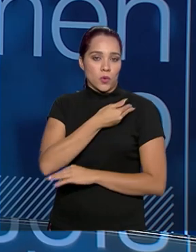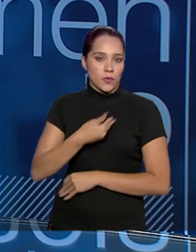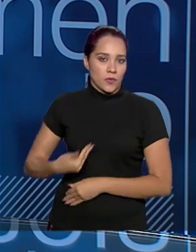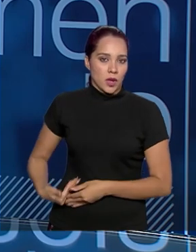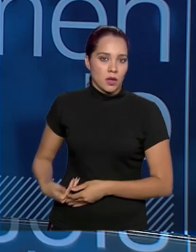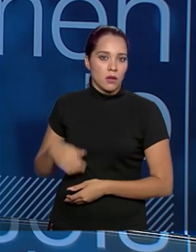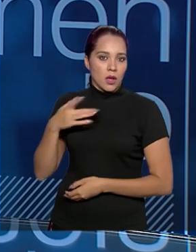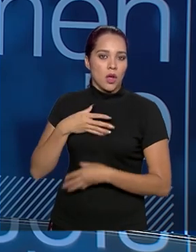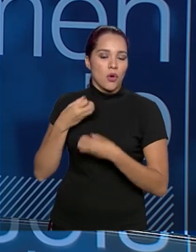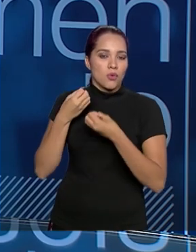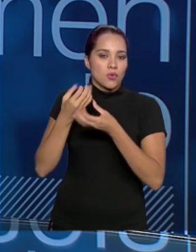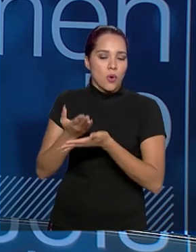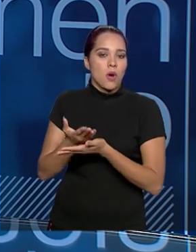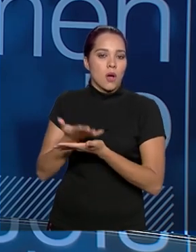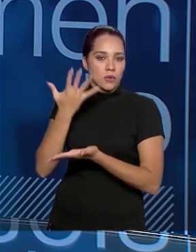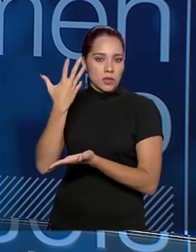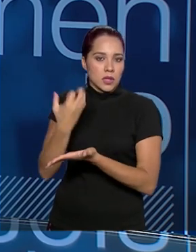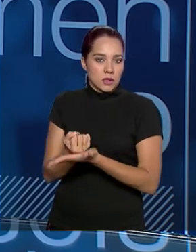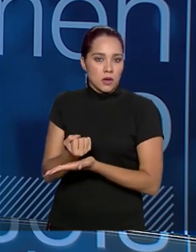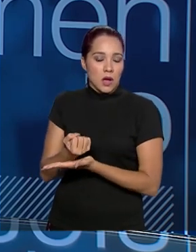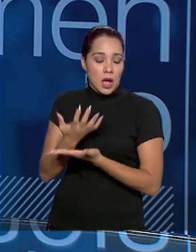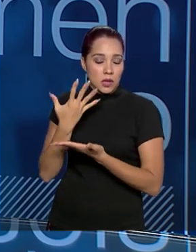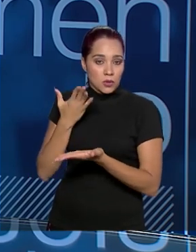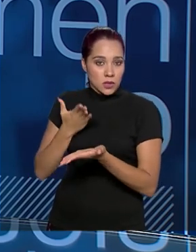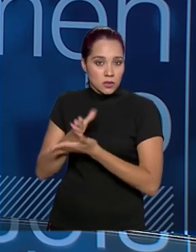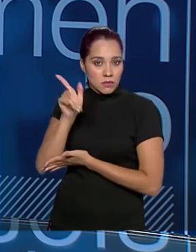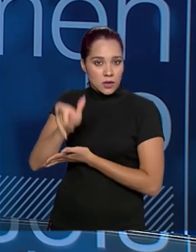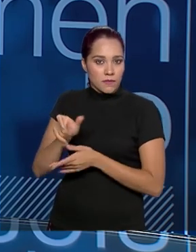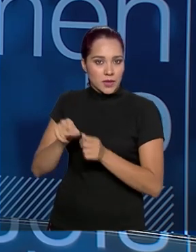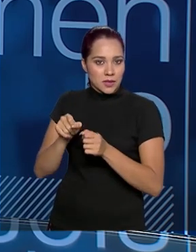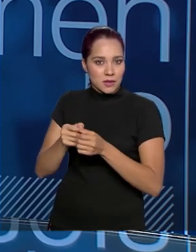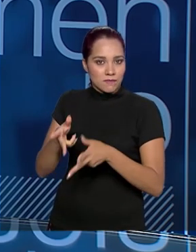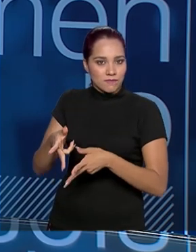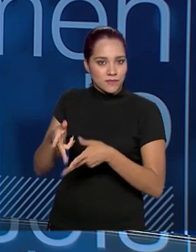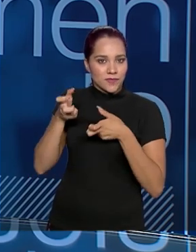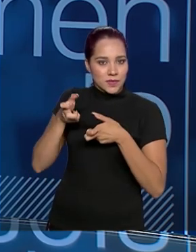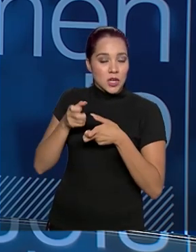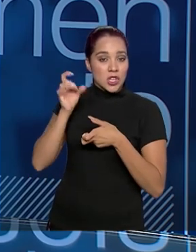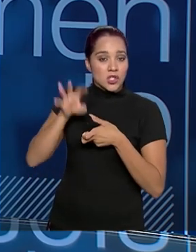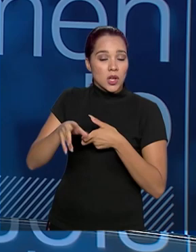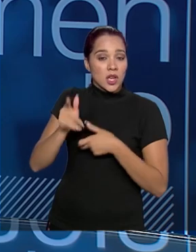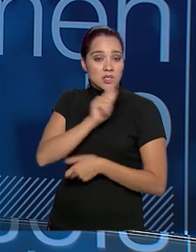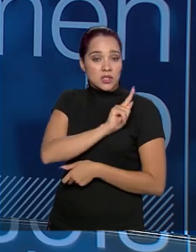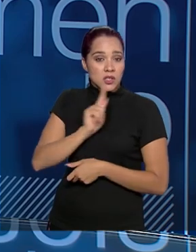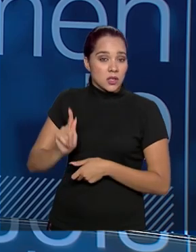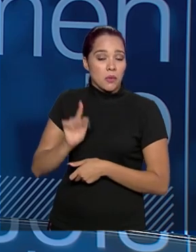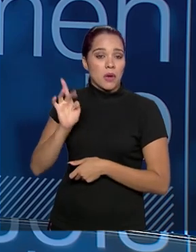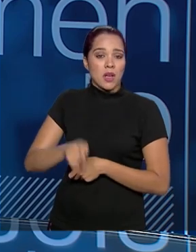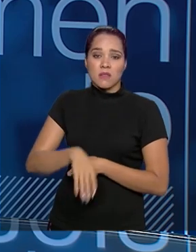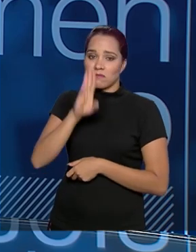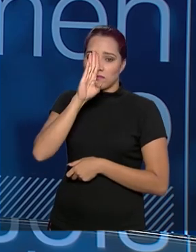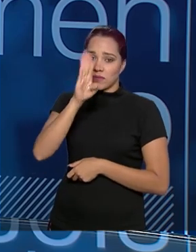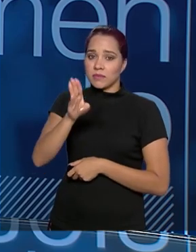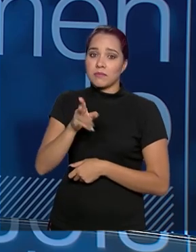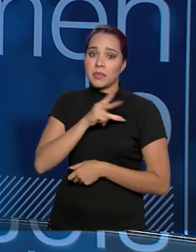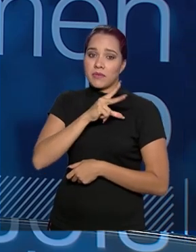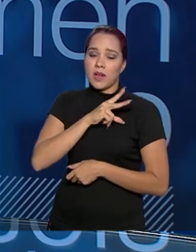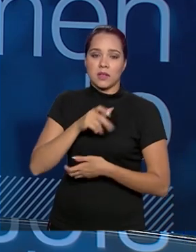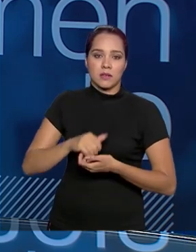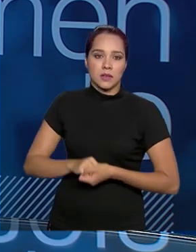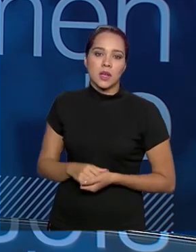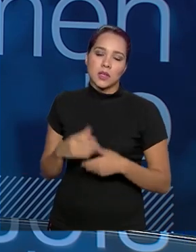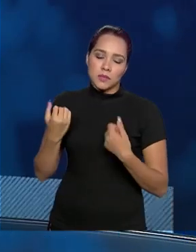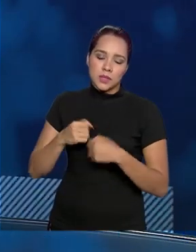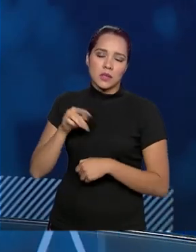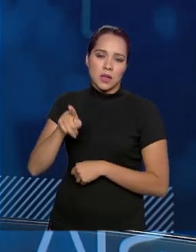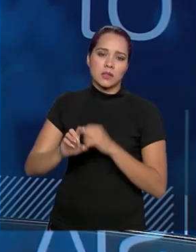concessão para você fazer a exploração daquele minério de ferro, só que a gestão é totalmente privada. Então, a gente precisa que essas empresas sejam cada